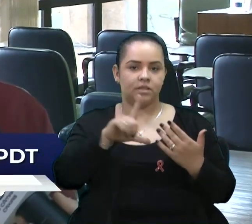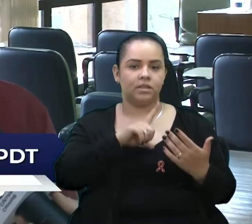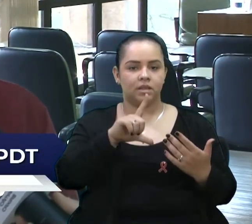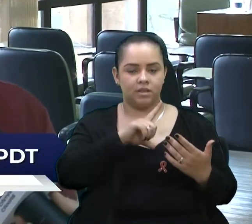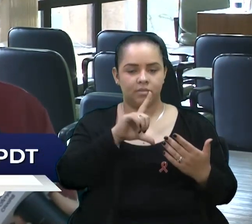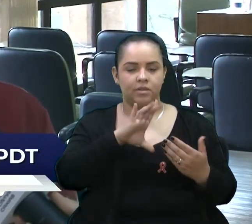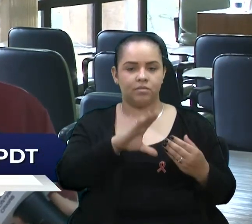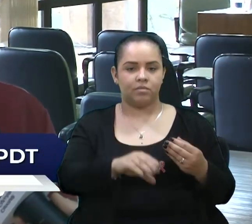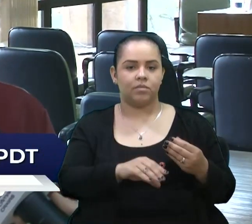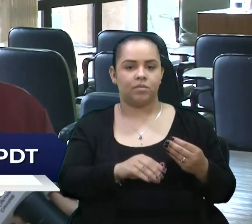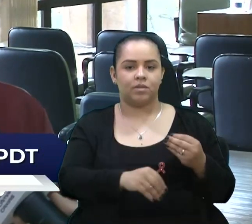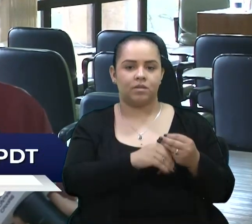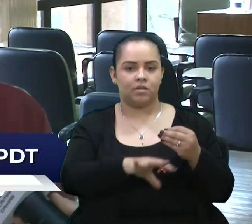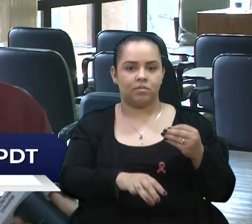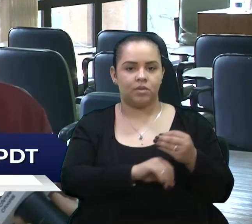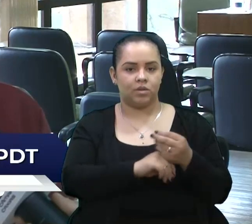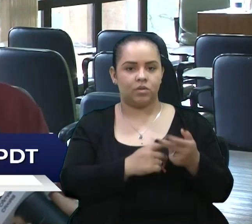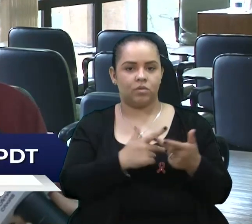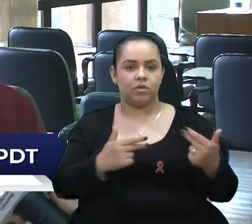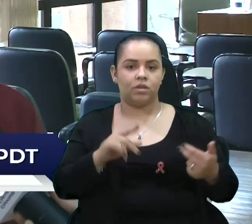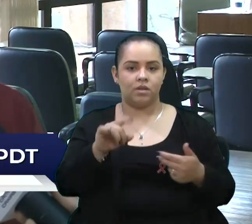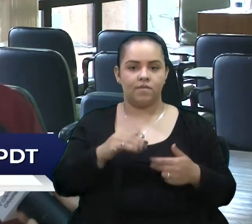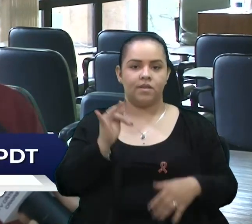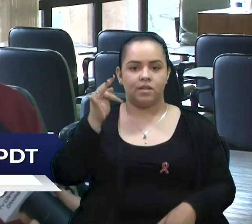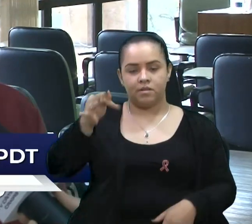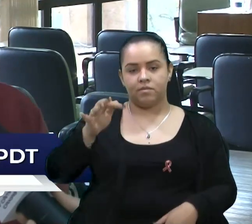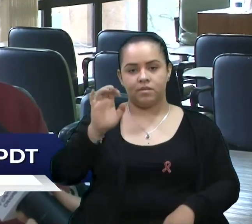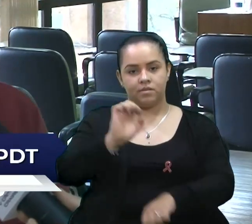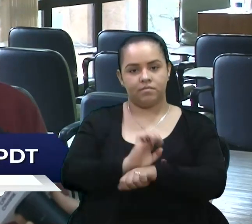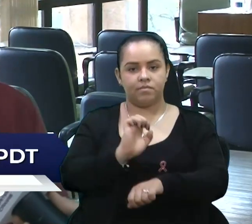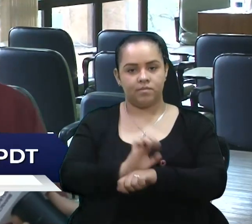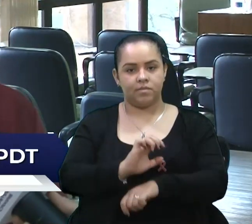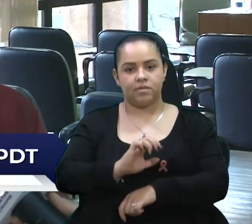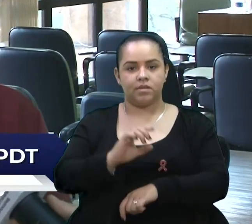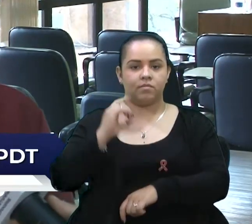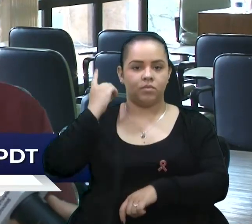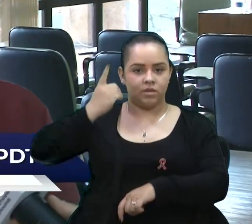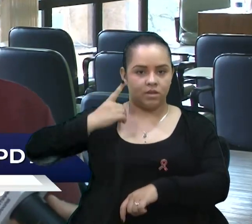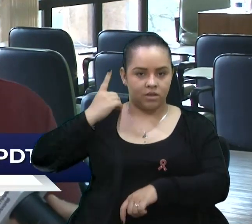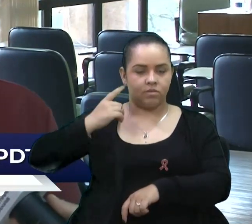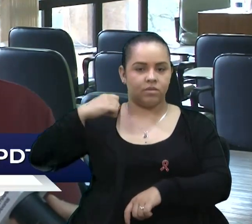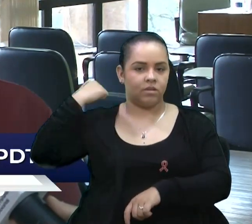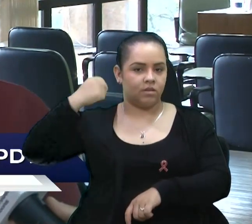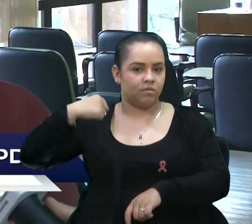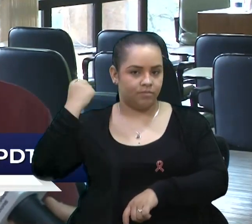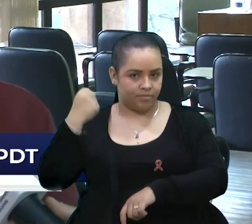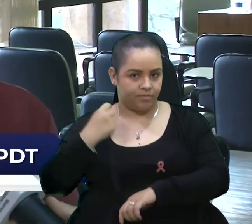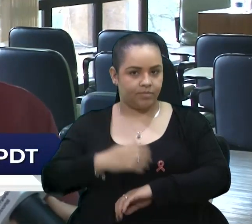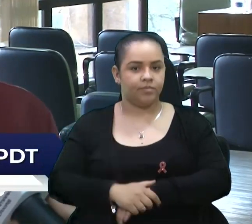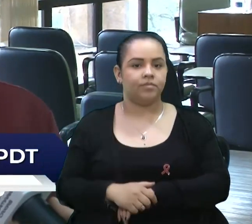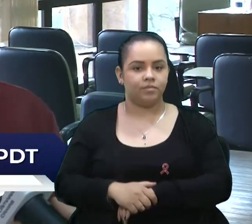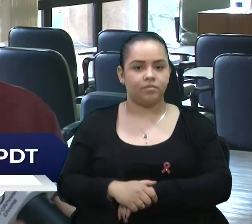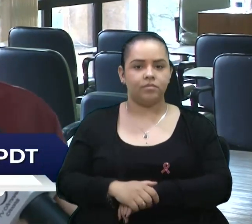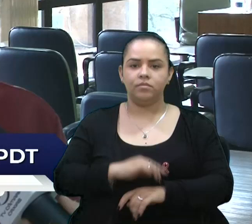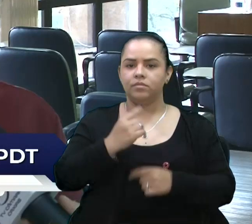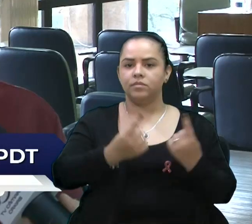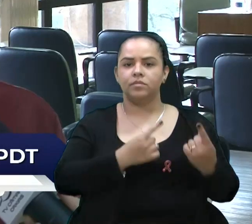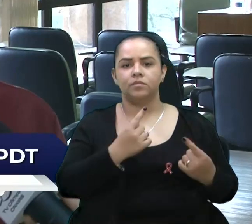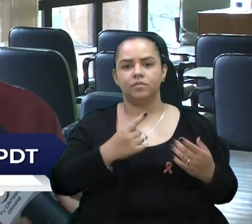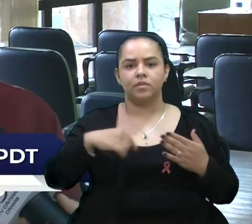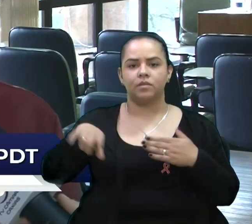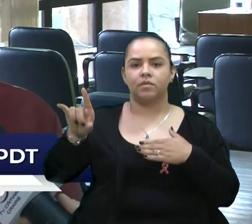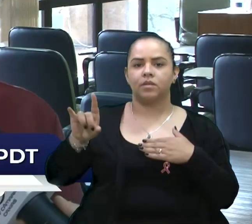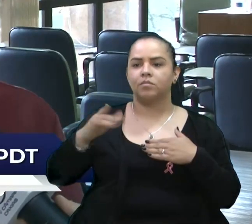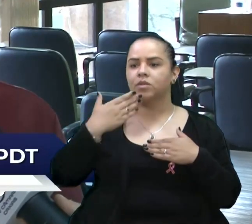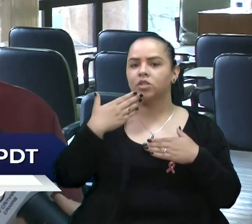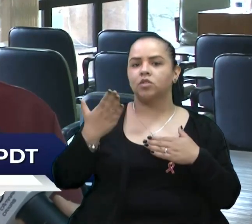aqui são as verbas federais e estaduais deputados senadores né? E muitos vem aqui só em época de eleição pedir